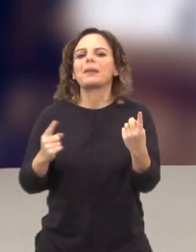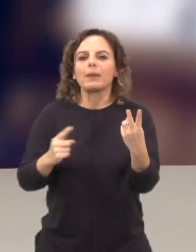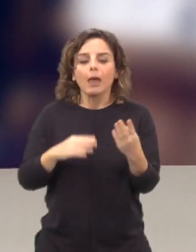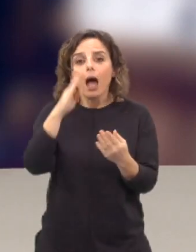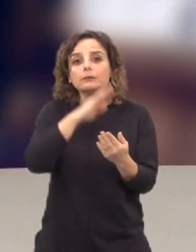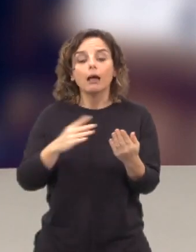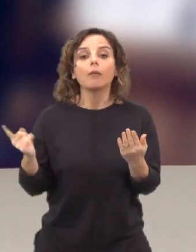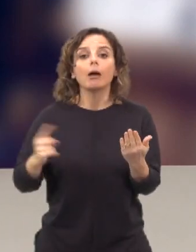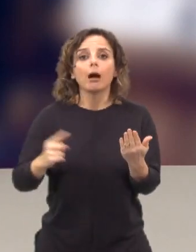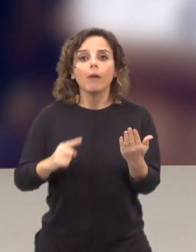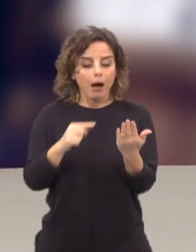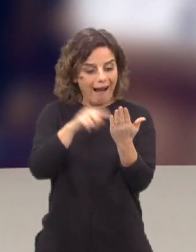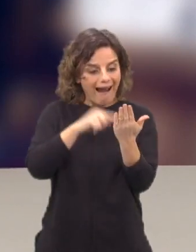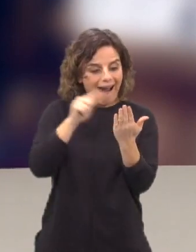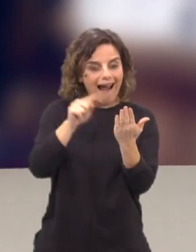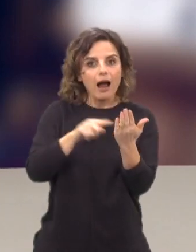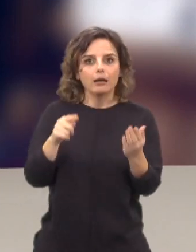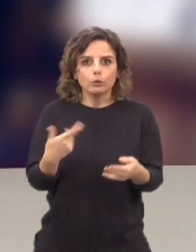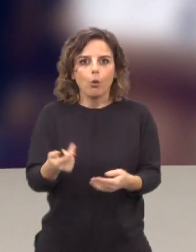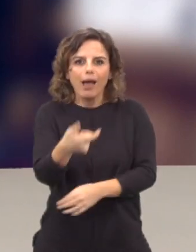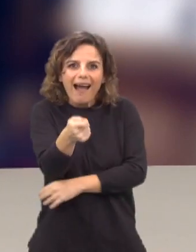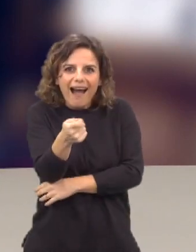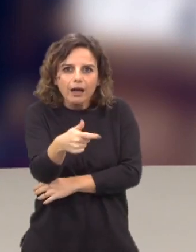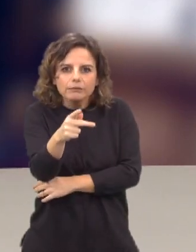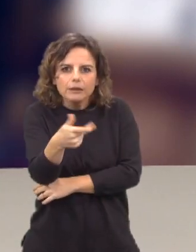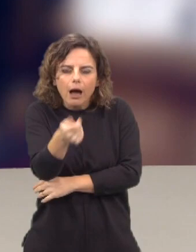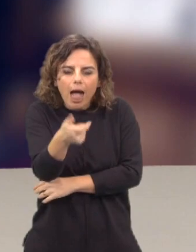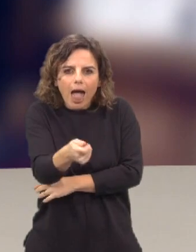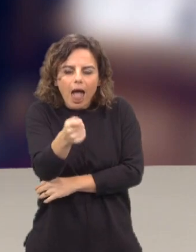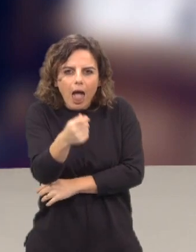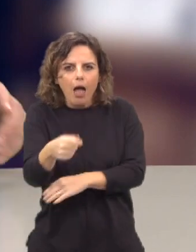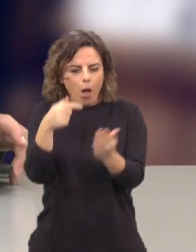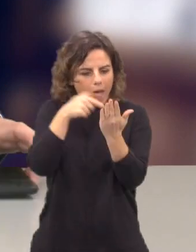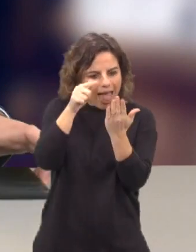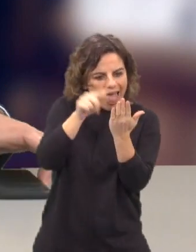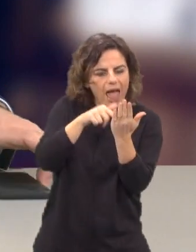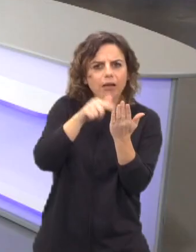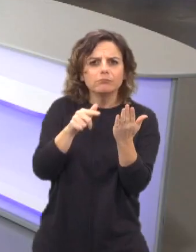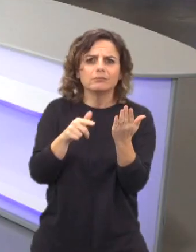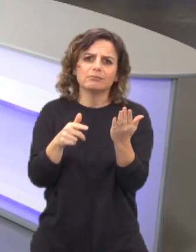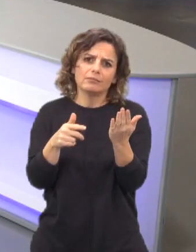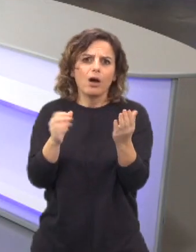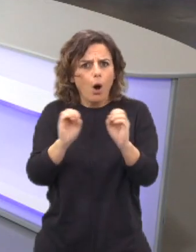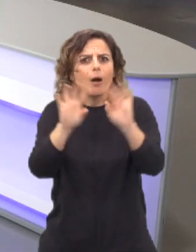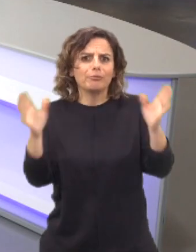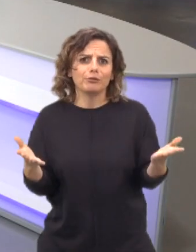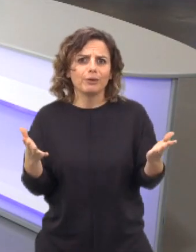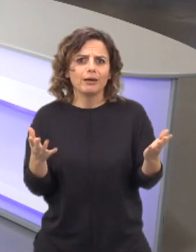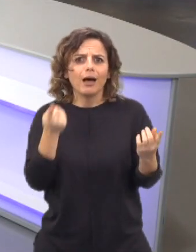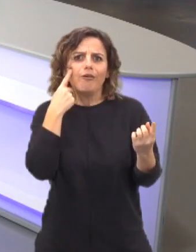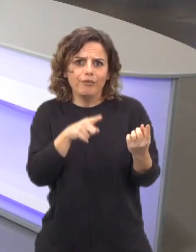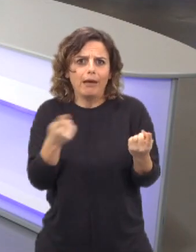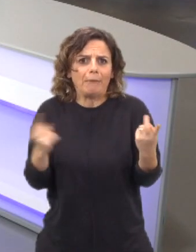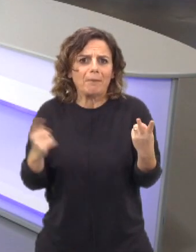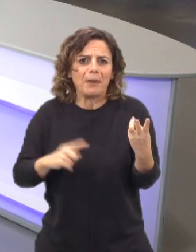se vamos muitas vezes ligar a televisão ou consultar o telemóvel, muitas vezes vemos, obviamente, esse